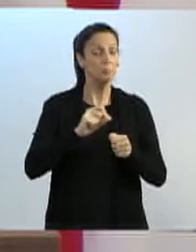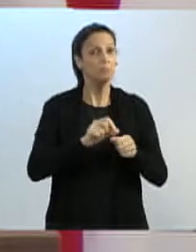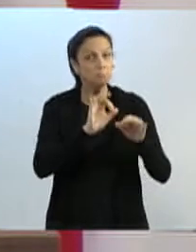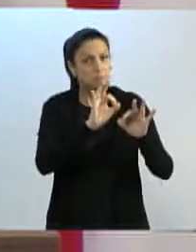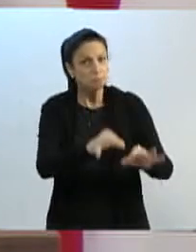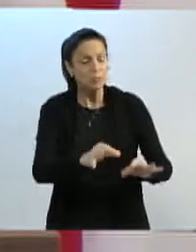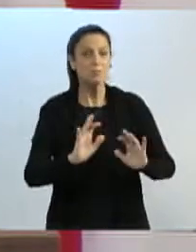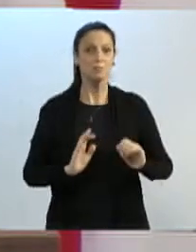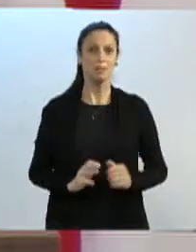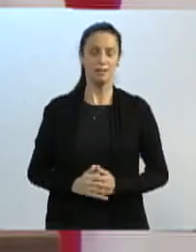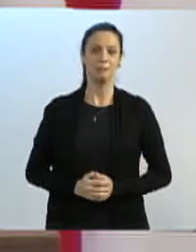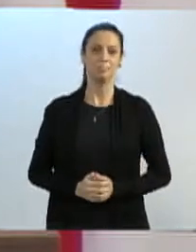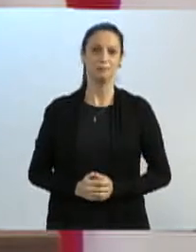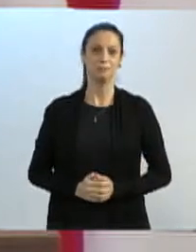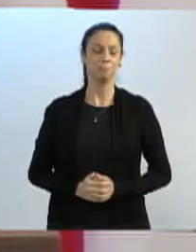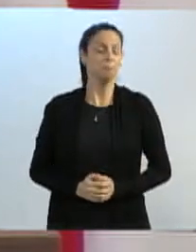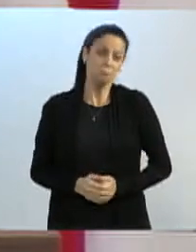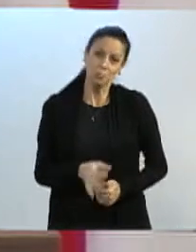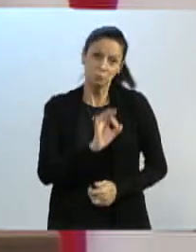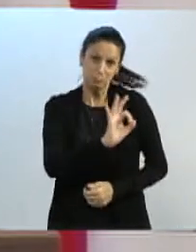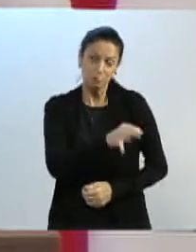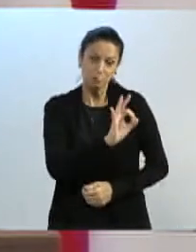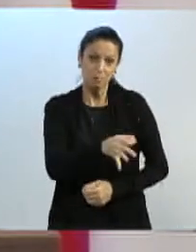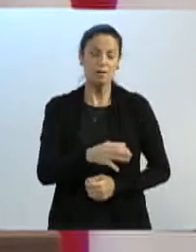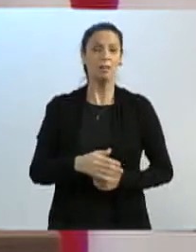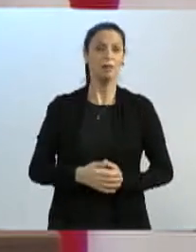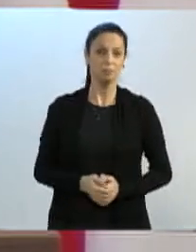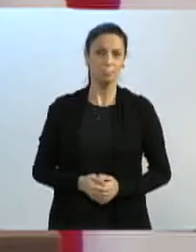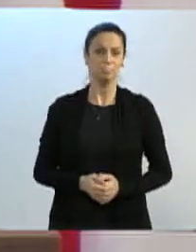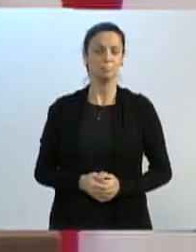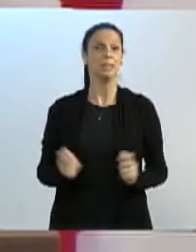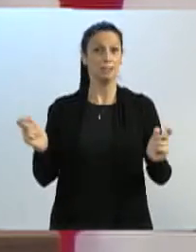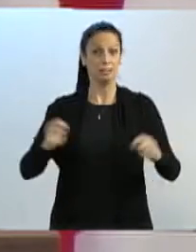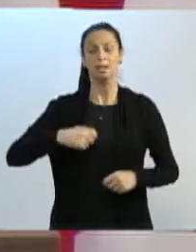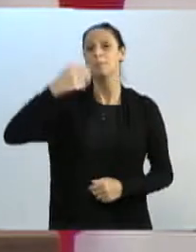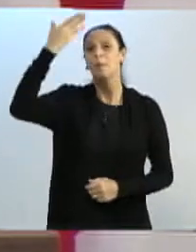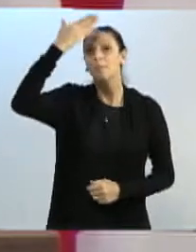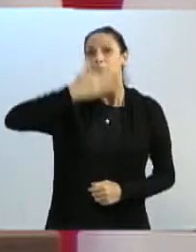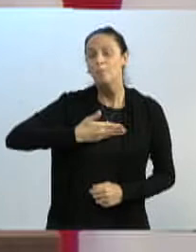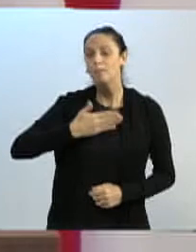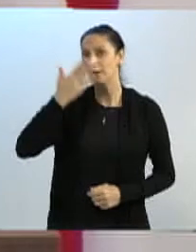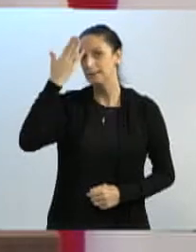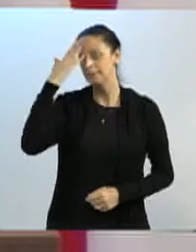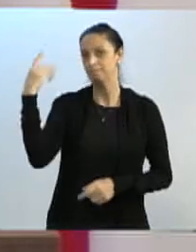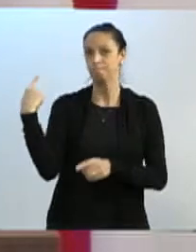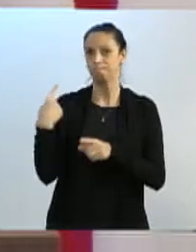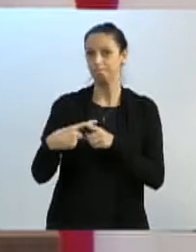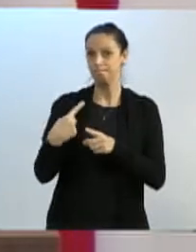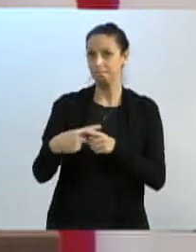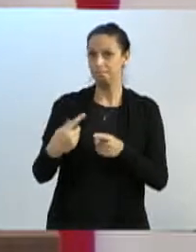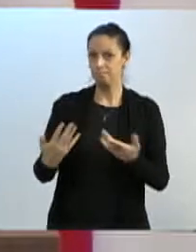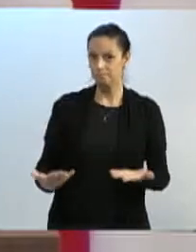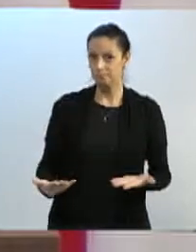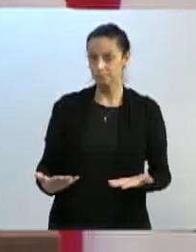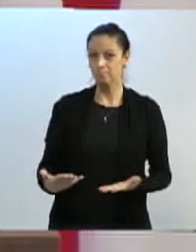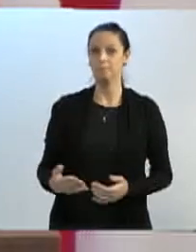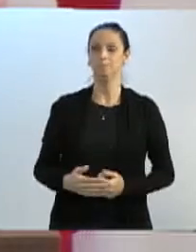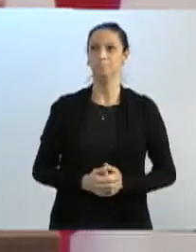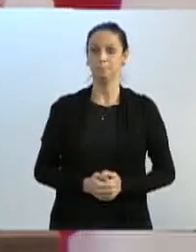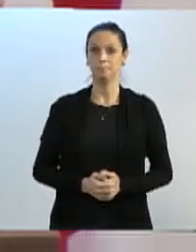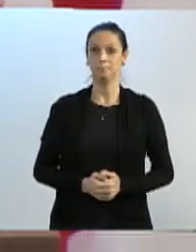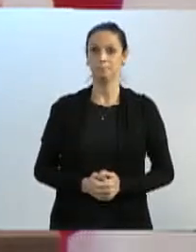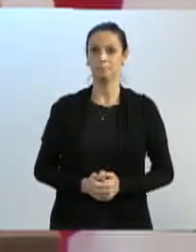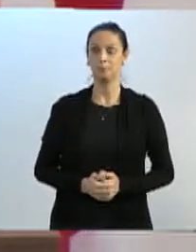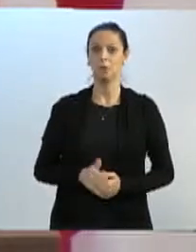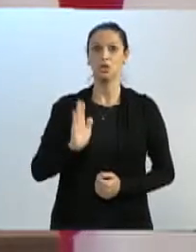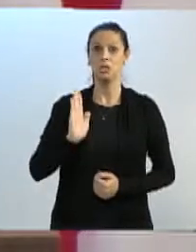Mais do que isso, está certo e nós temos como comprovar, vereador Tuca. Sabe por quê? Porque nós há mais de um ano